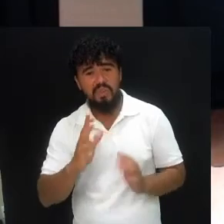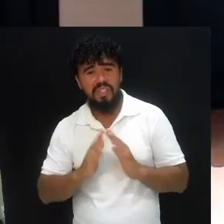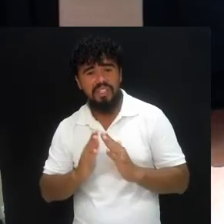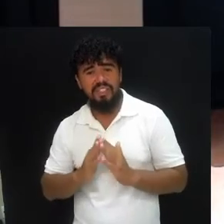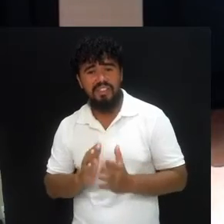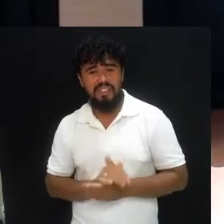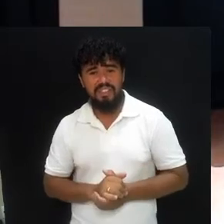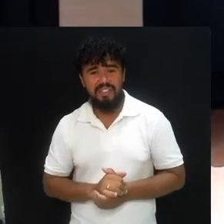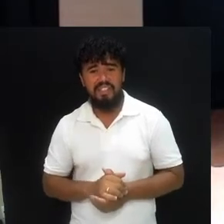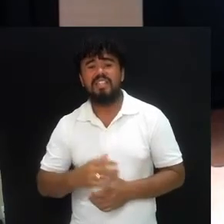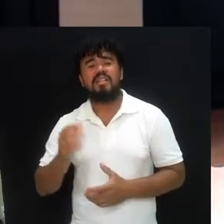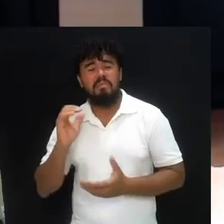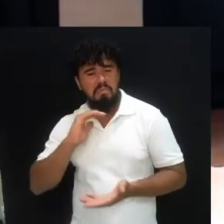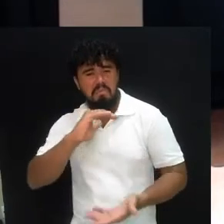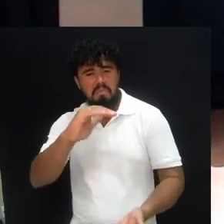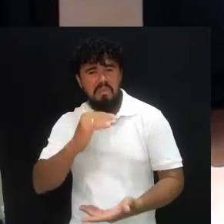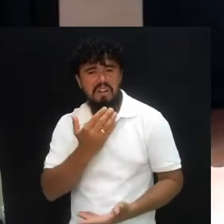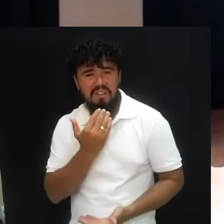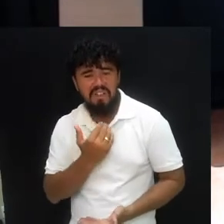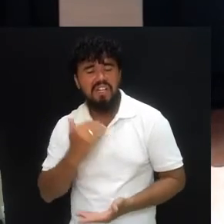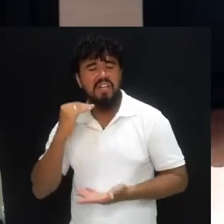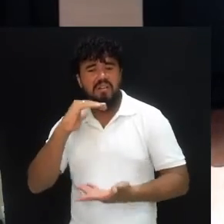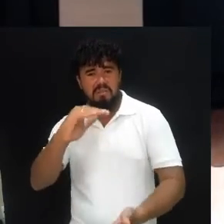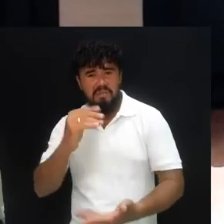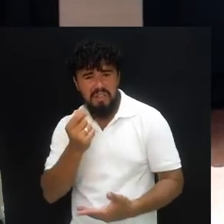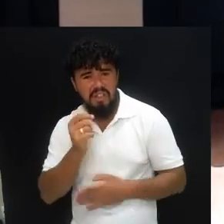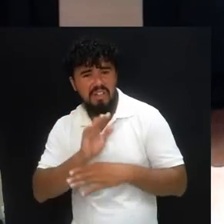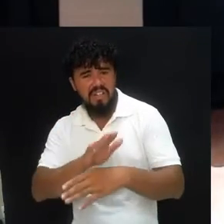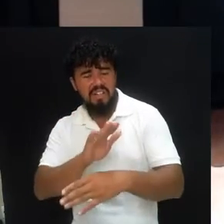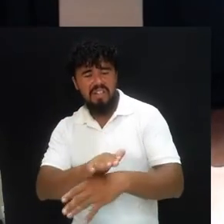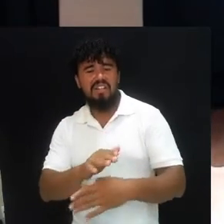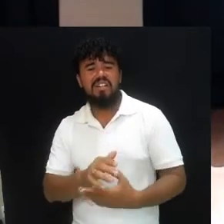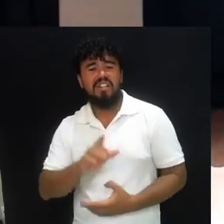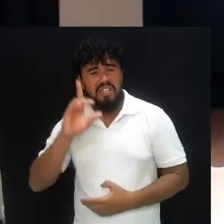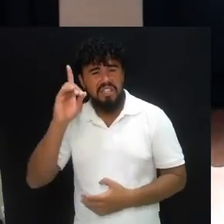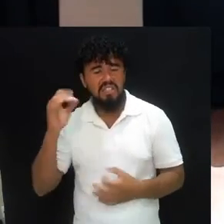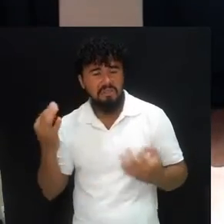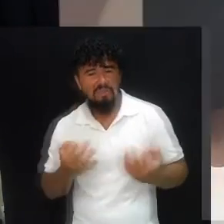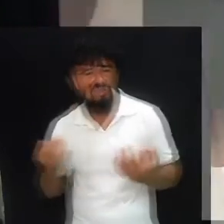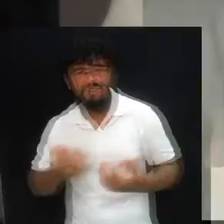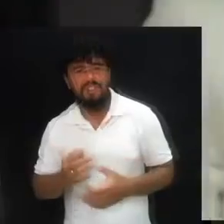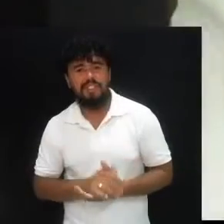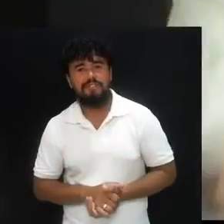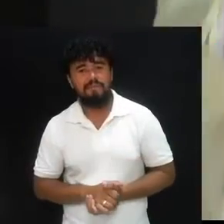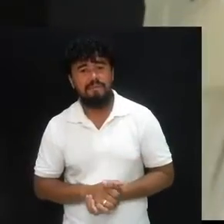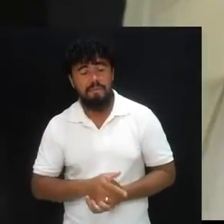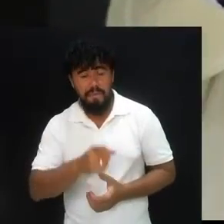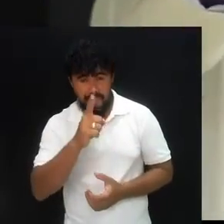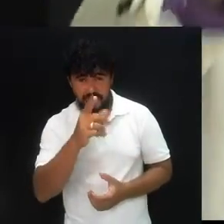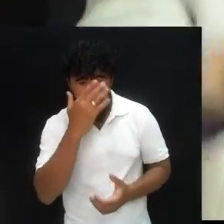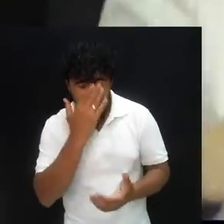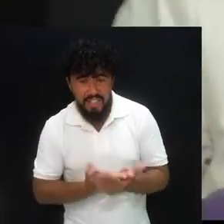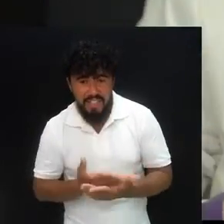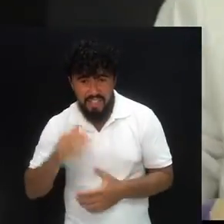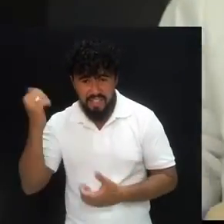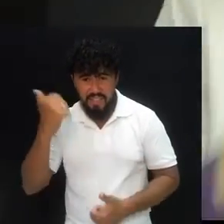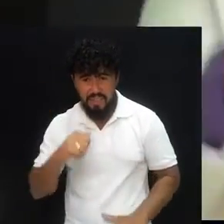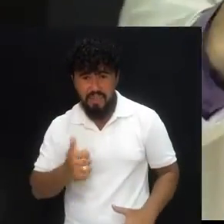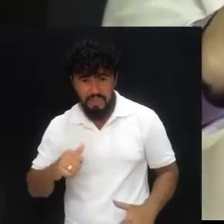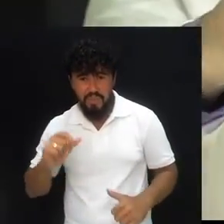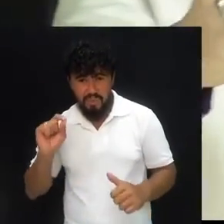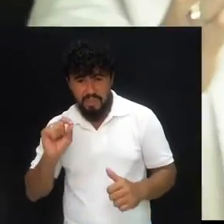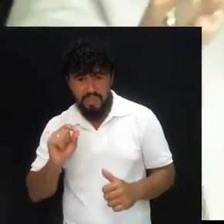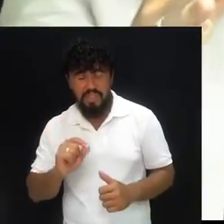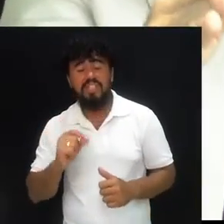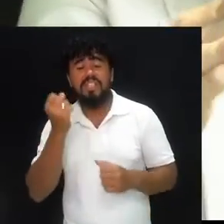de ordem, manda a feira, e manda a provisão, e manda o cumprimento. Esse é o nosso Deus. Você crê no anjo do Senhor, porque eu creio,